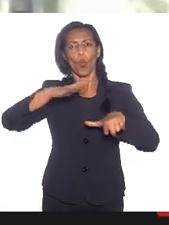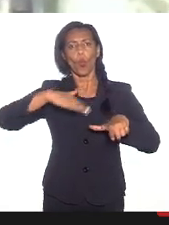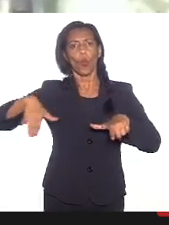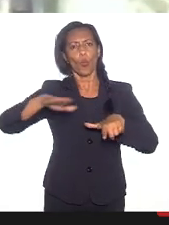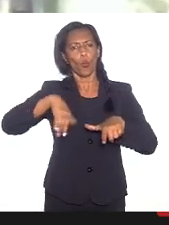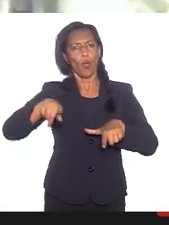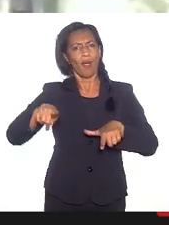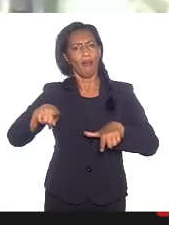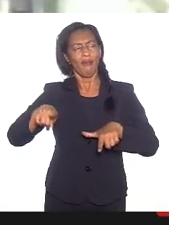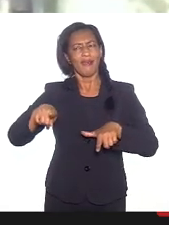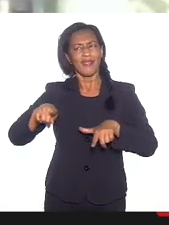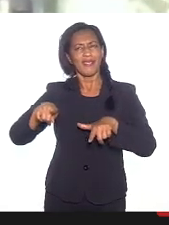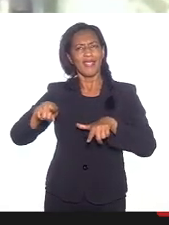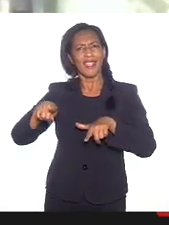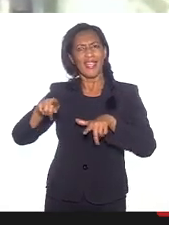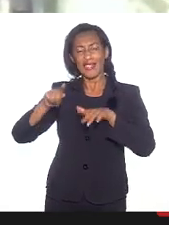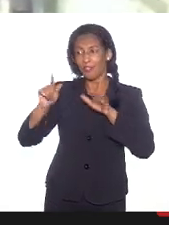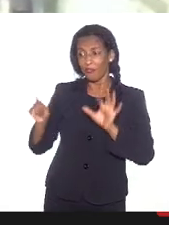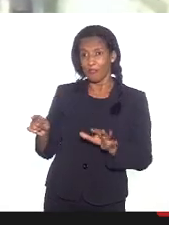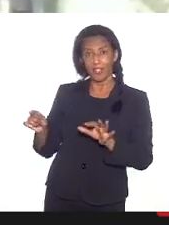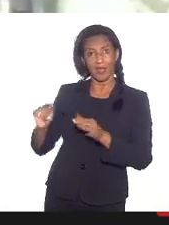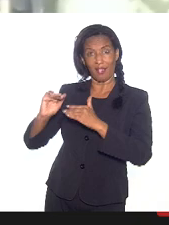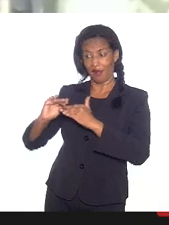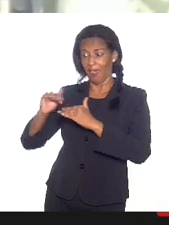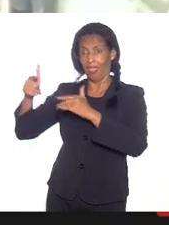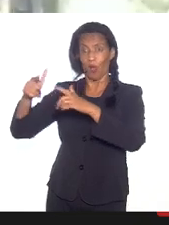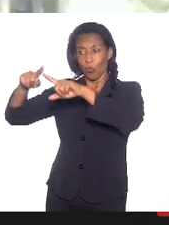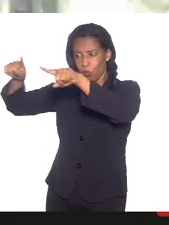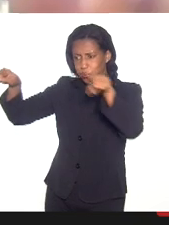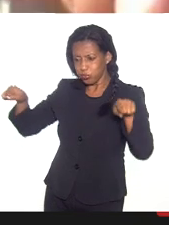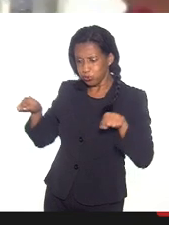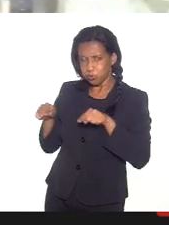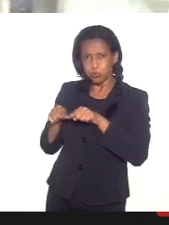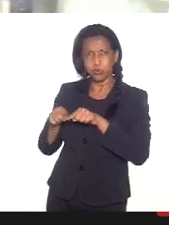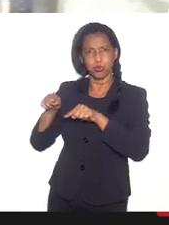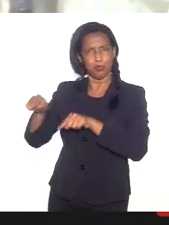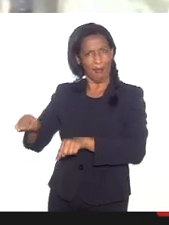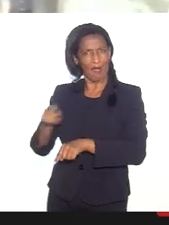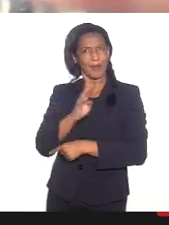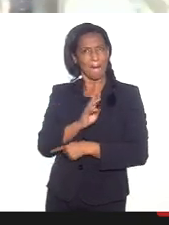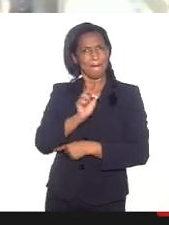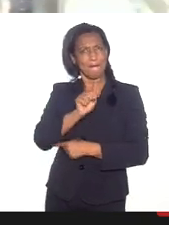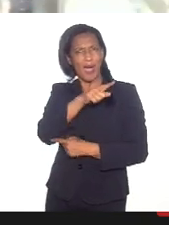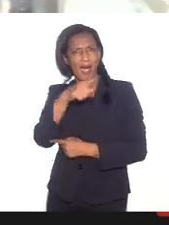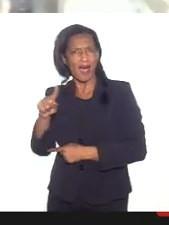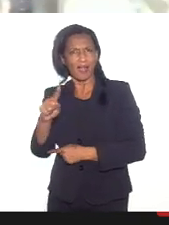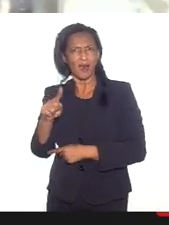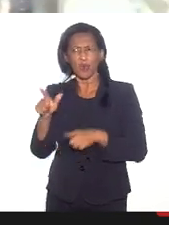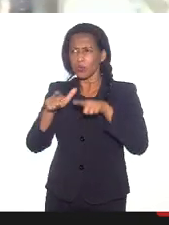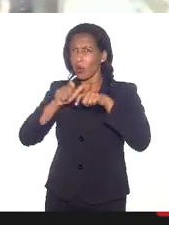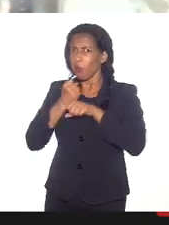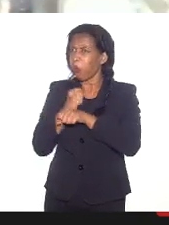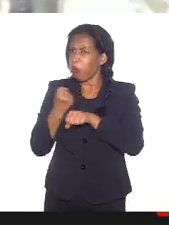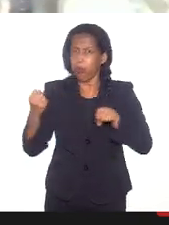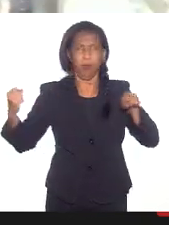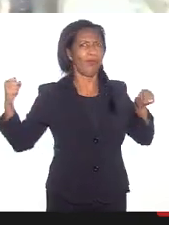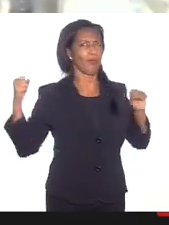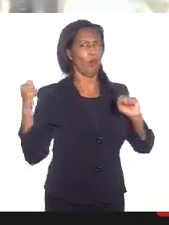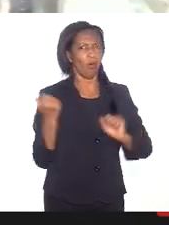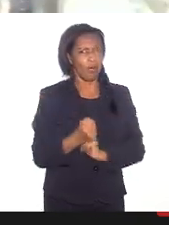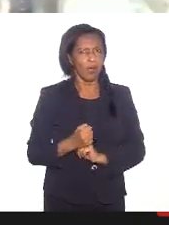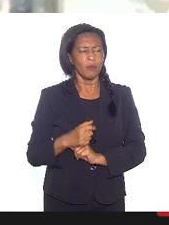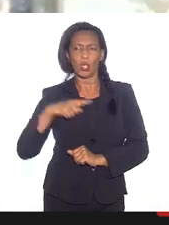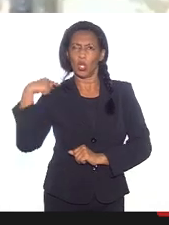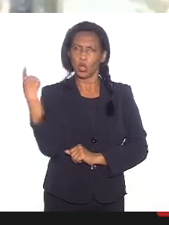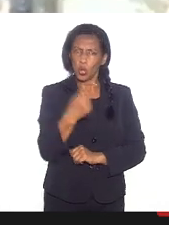fica ocioso, fora da atividade religiosa. E é o espaço. Os nossos barracões, como nós chamamos, são imensos. que nós